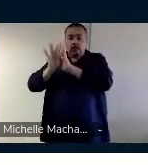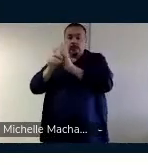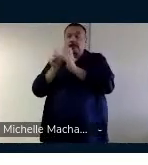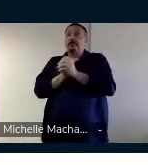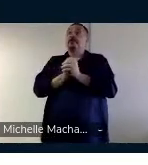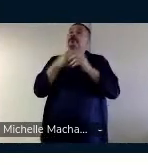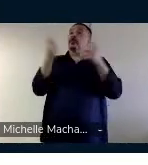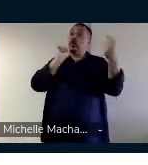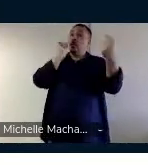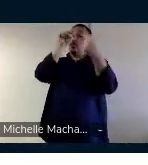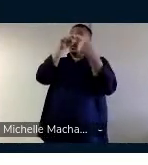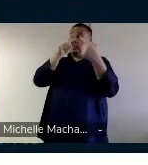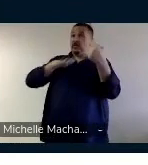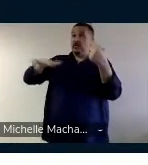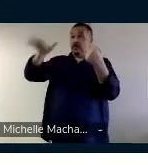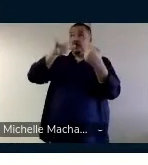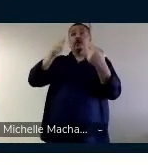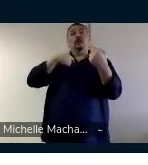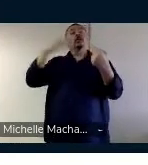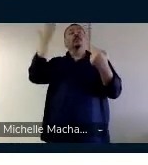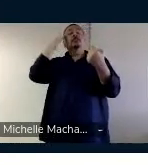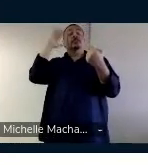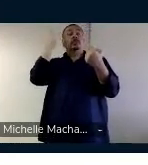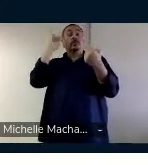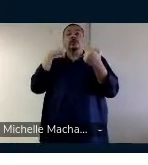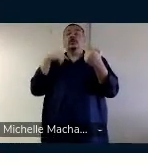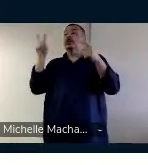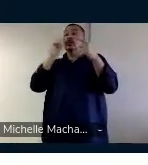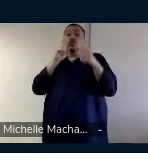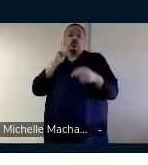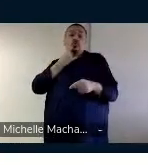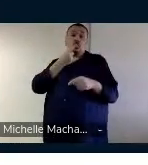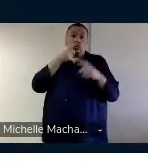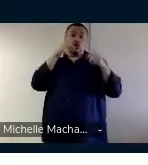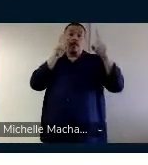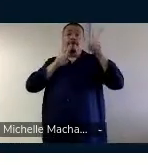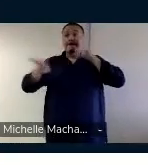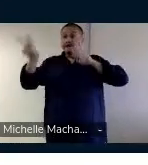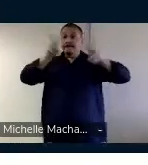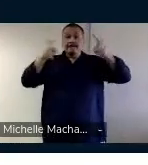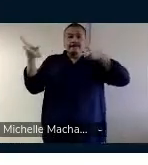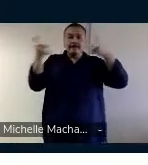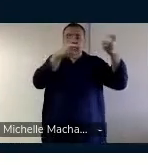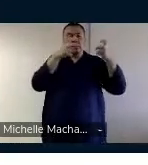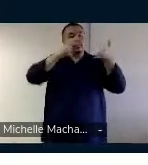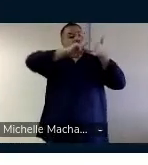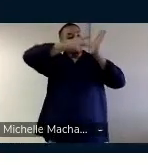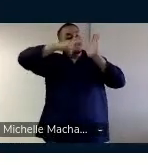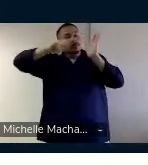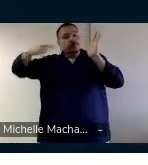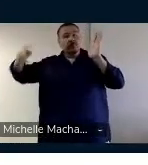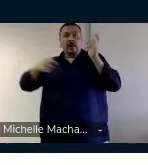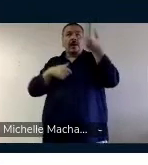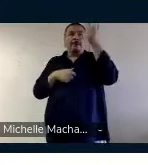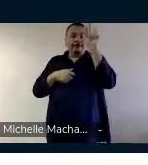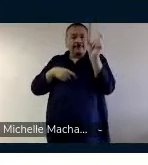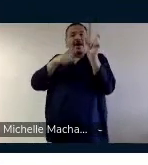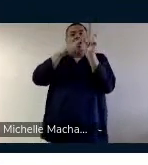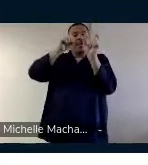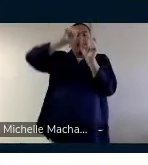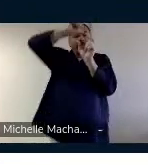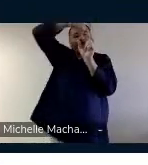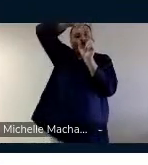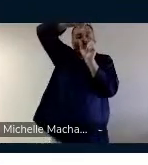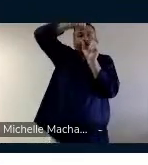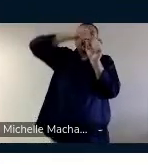objetivos gerais da pesquisa foram compreender a percepção dos surdos sobre o significado de palavras derivadas e